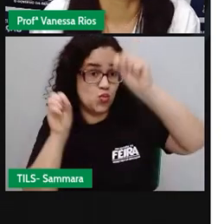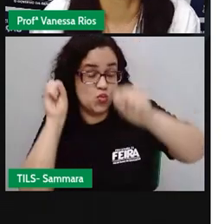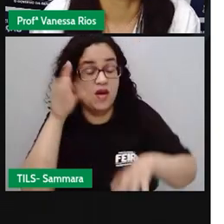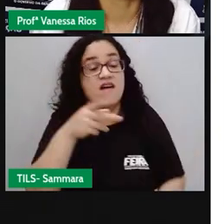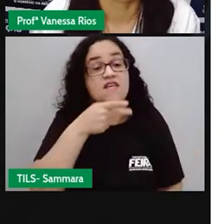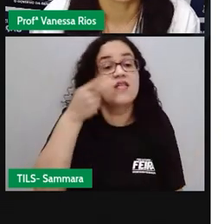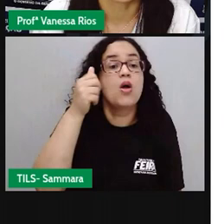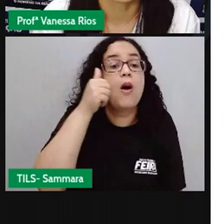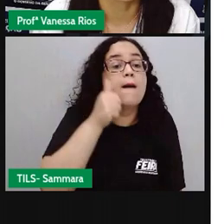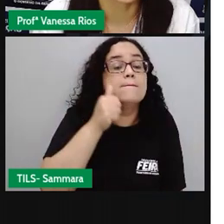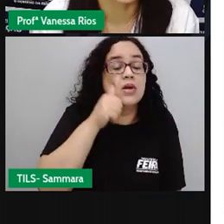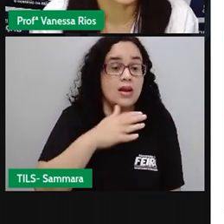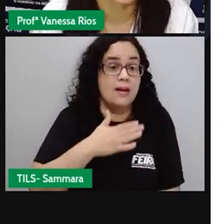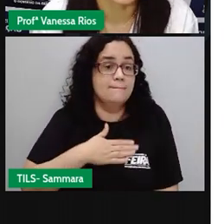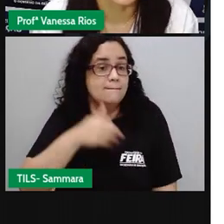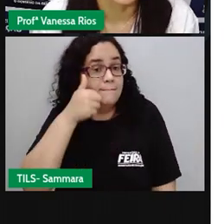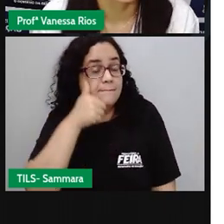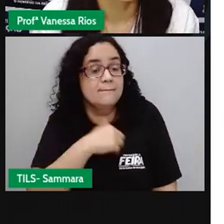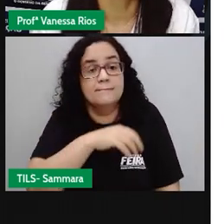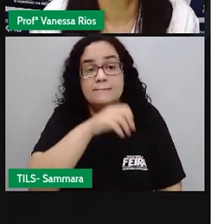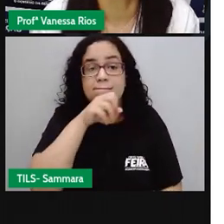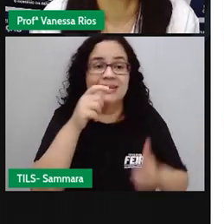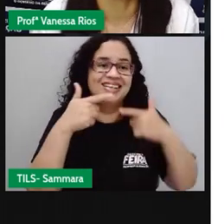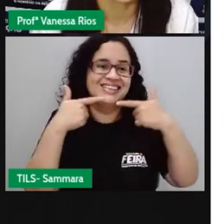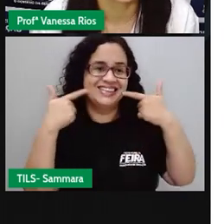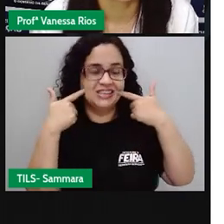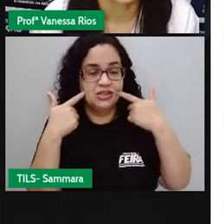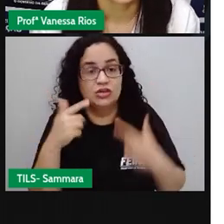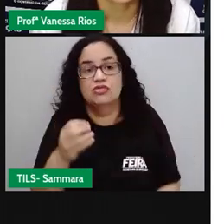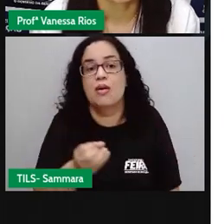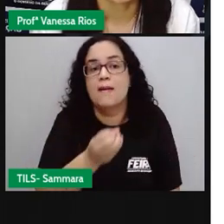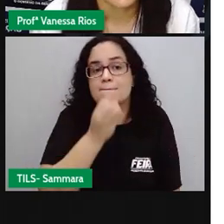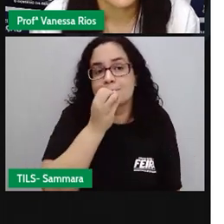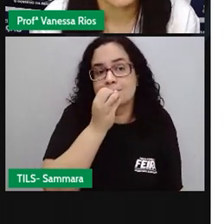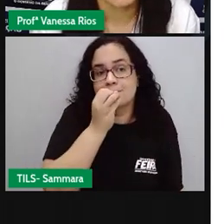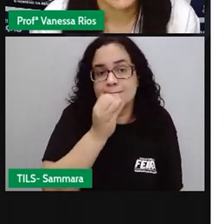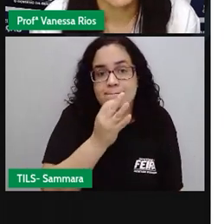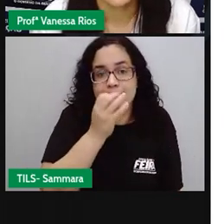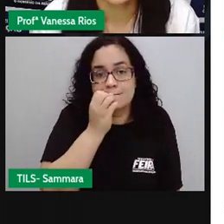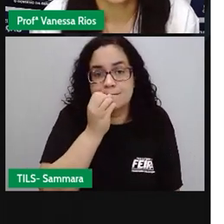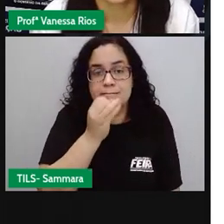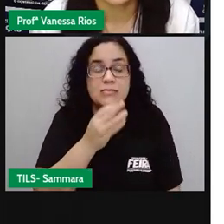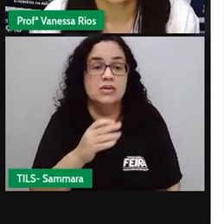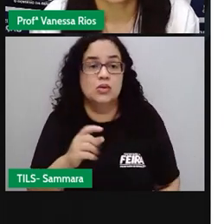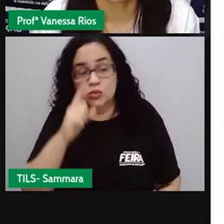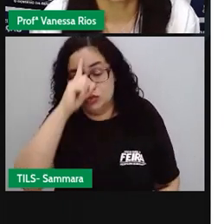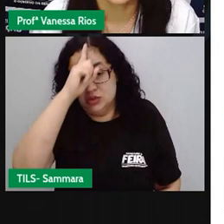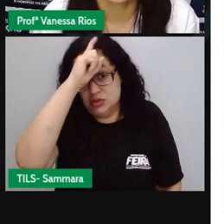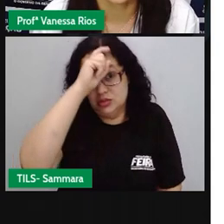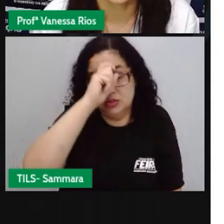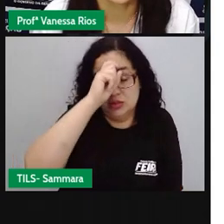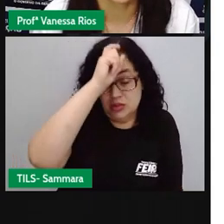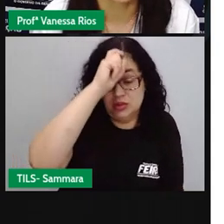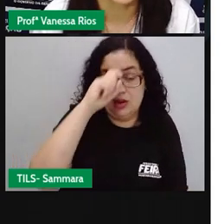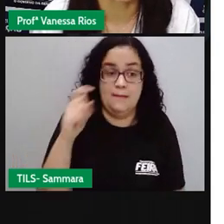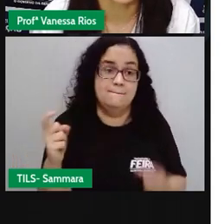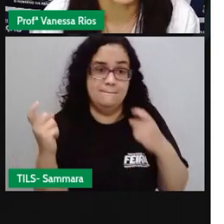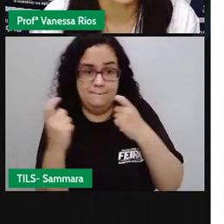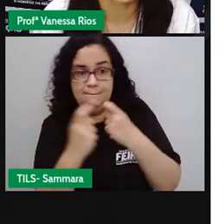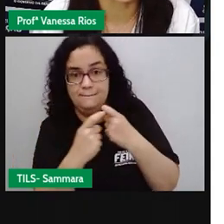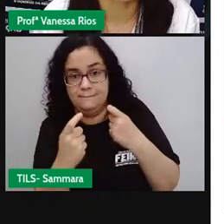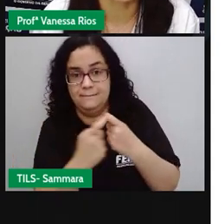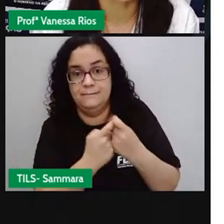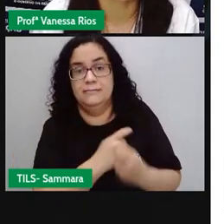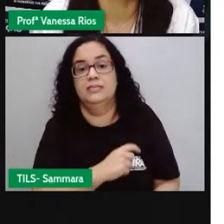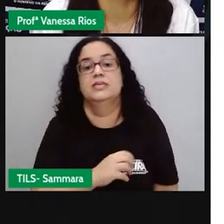disse a mulher, a minha mãe. Sorriu. Tudo ficou bem. Levaram-me para o hospital. O médico ingressou minha